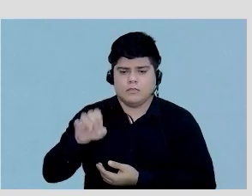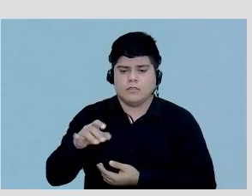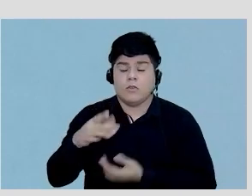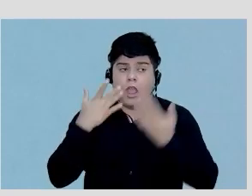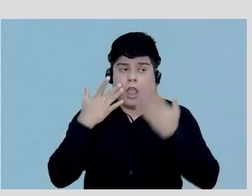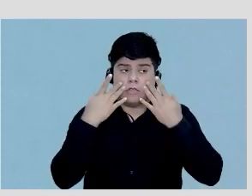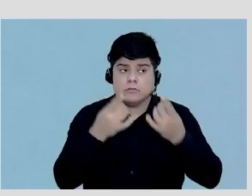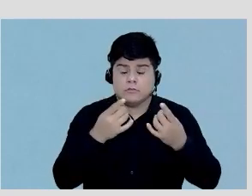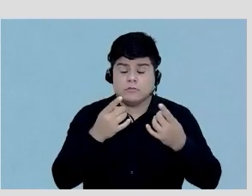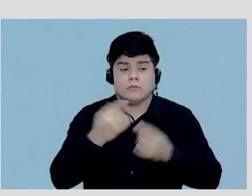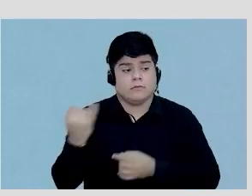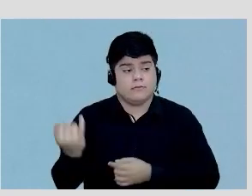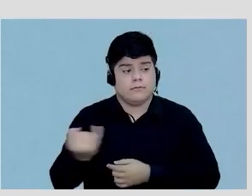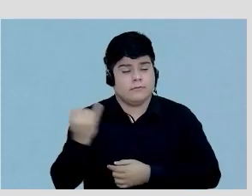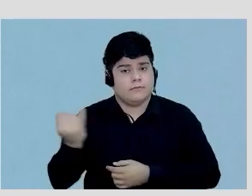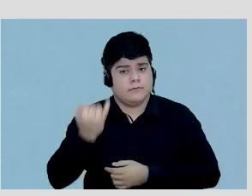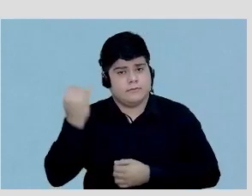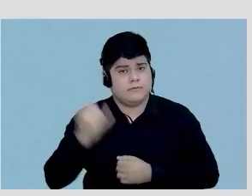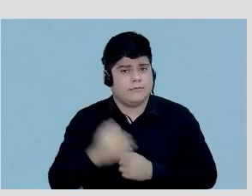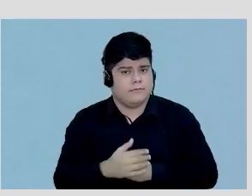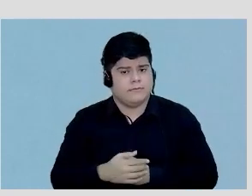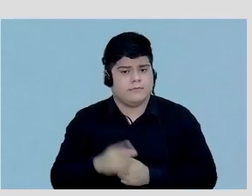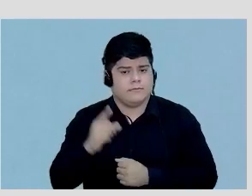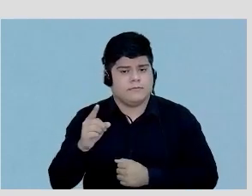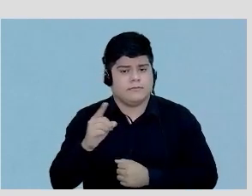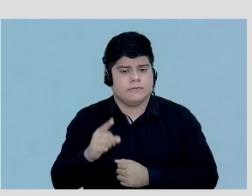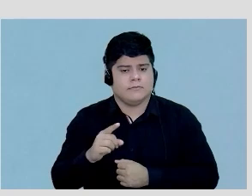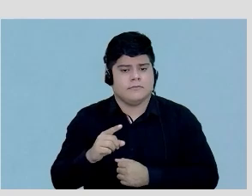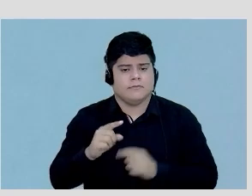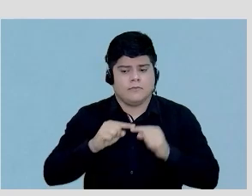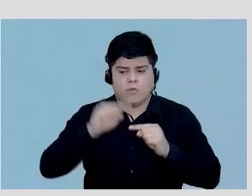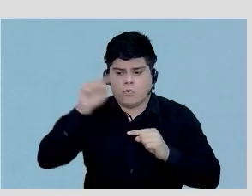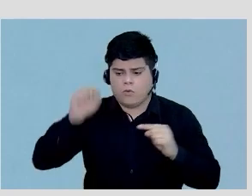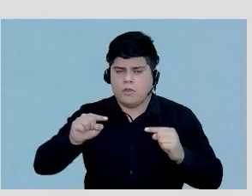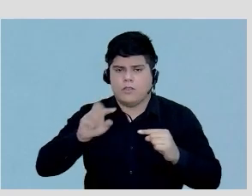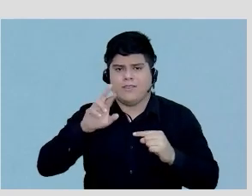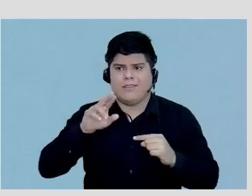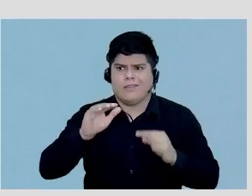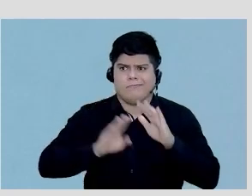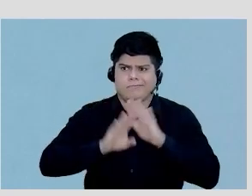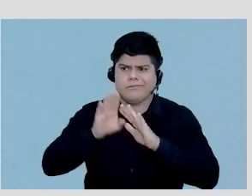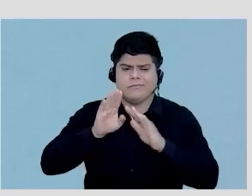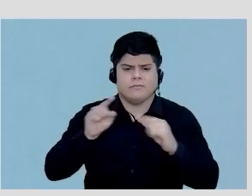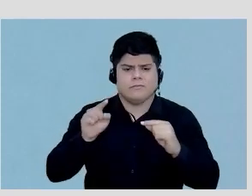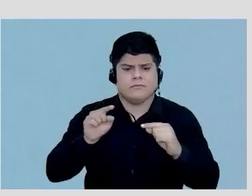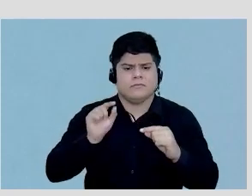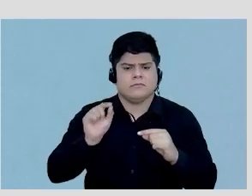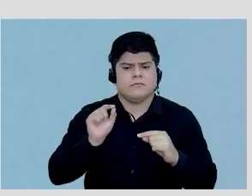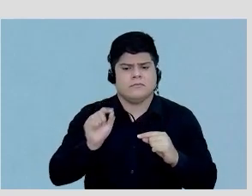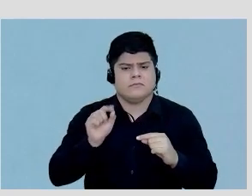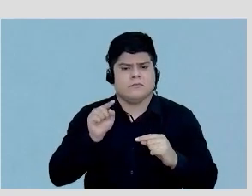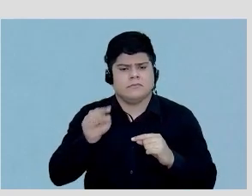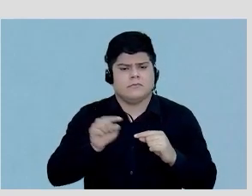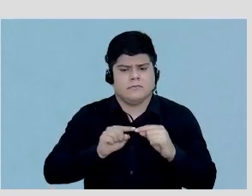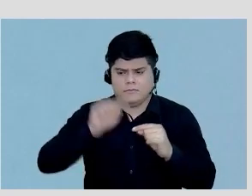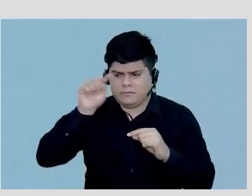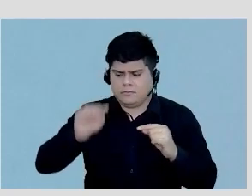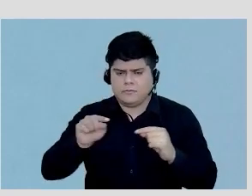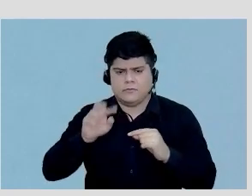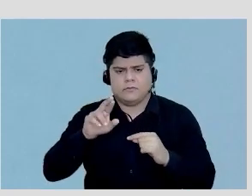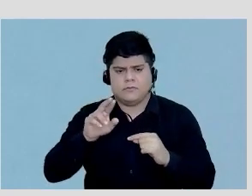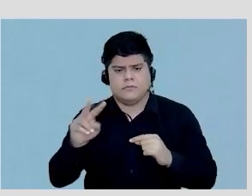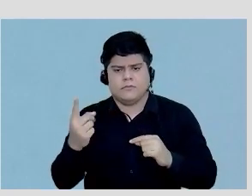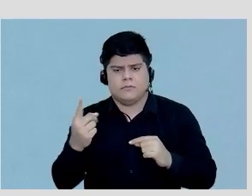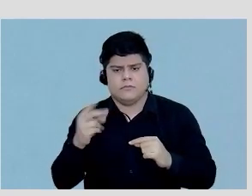uma coisa importante aquela onda R aumentada ali o que aquela onda R em V1